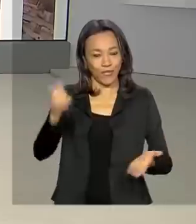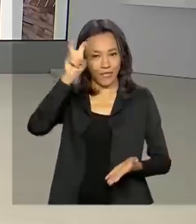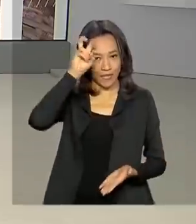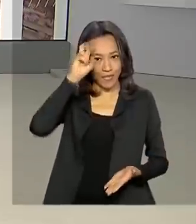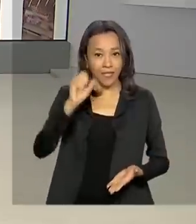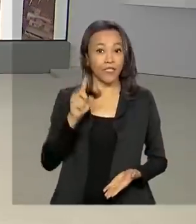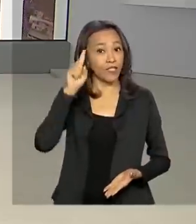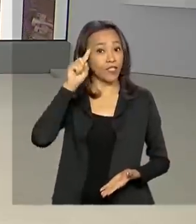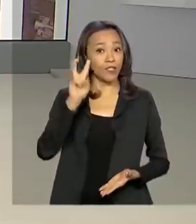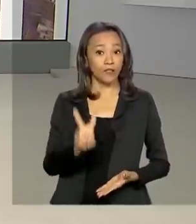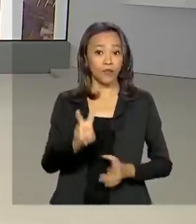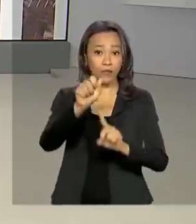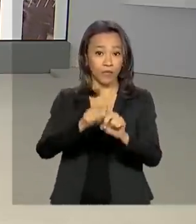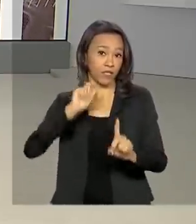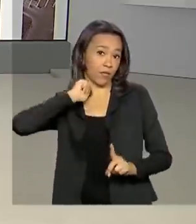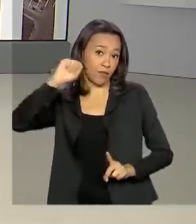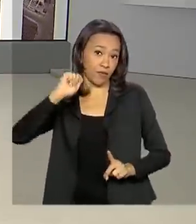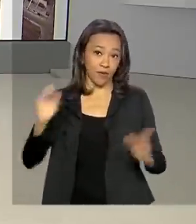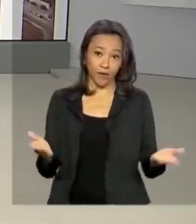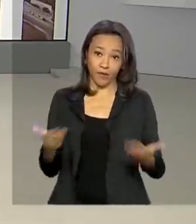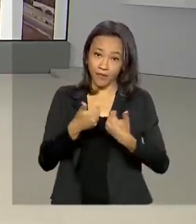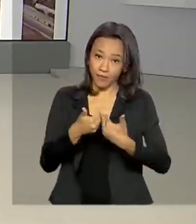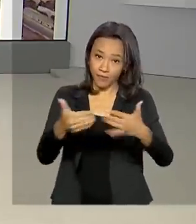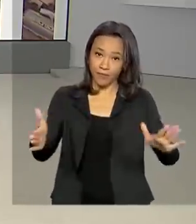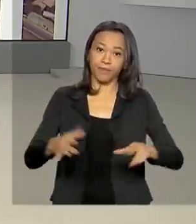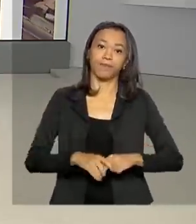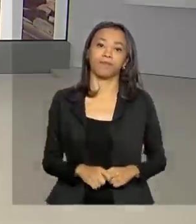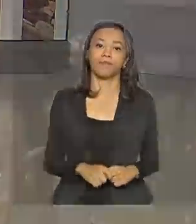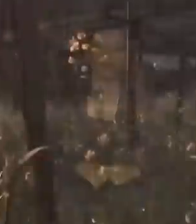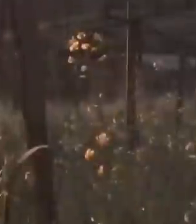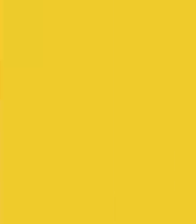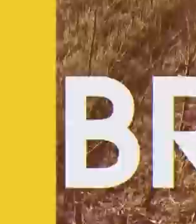-feira, 2 de abril. O Brasil em Dia começa agora.